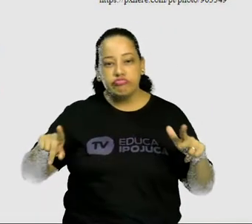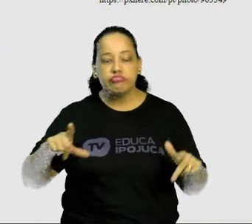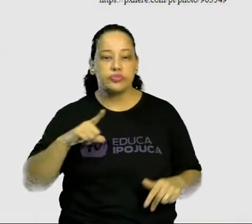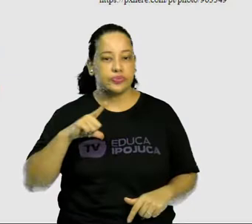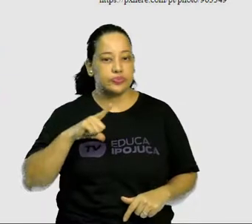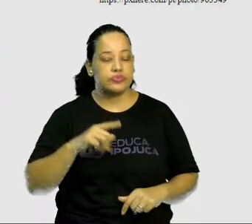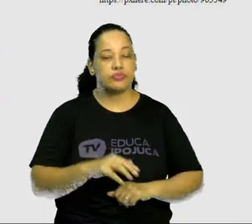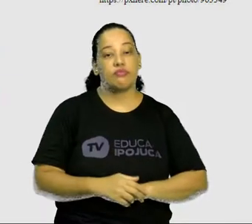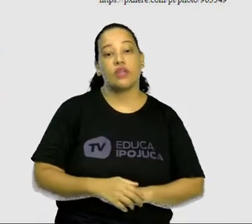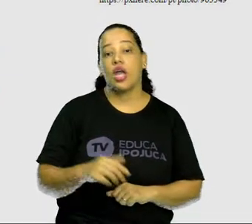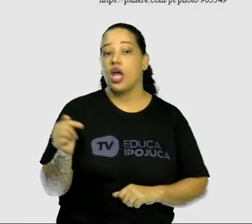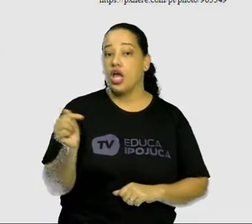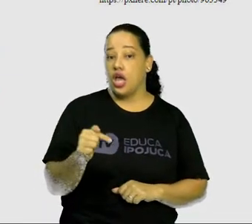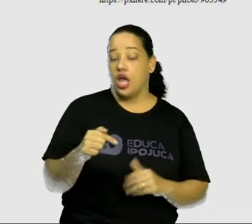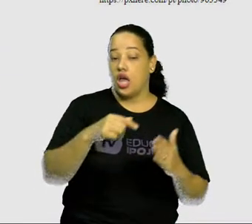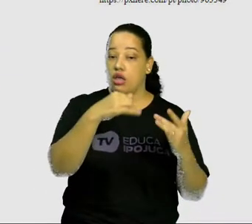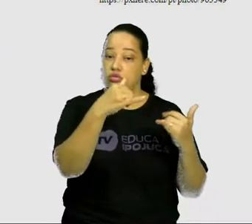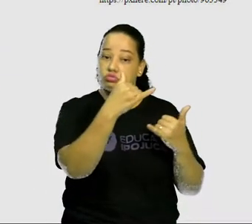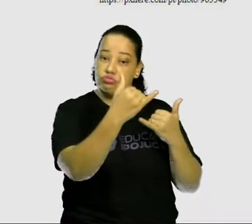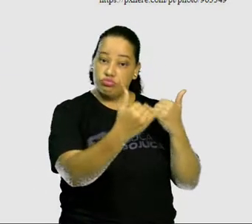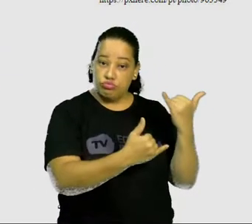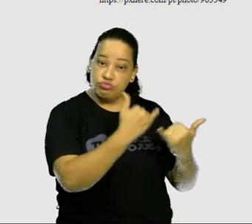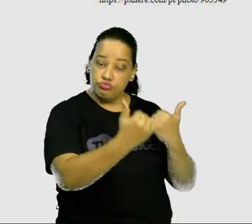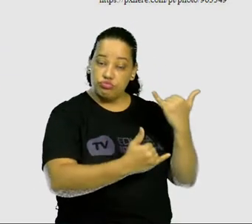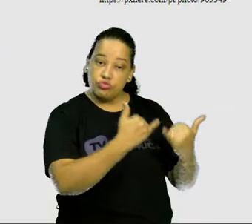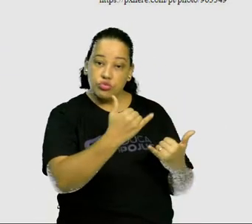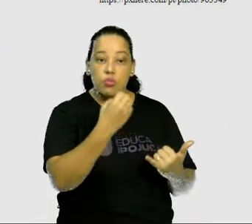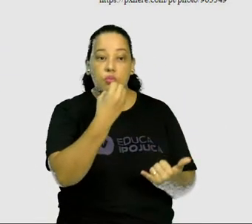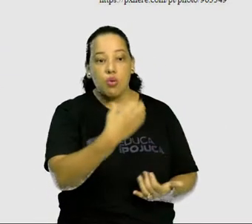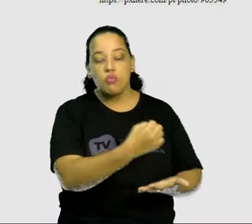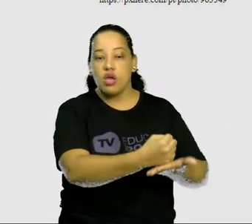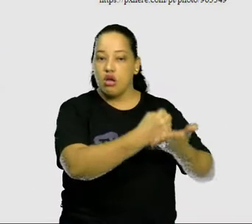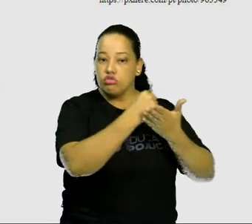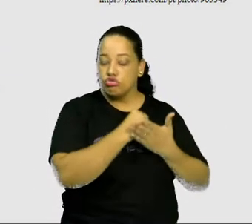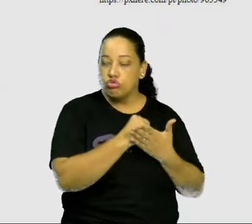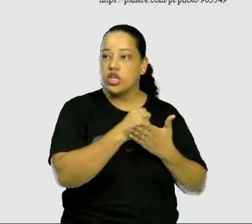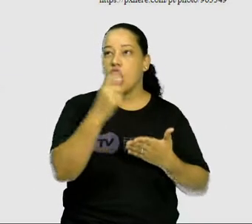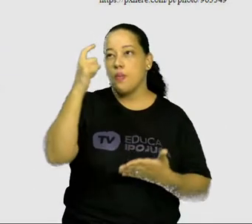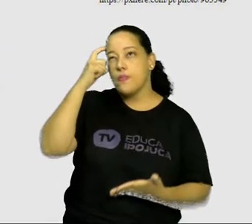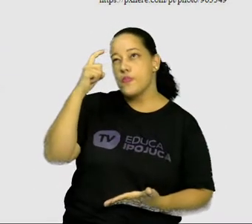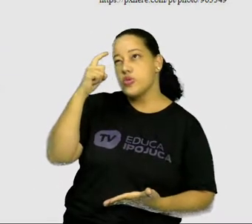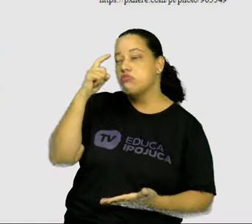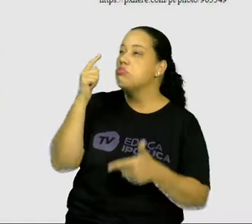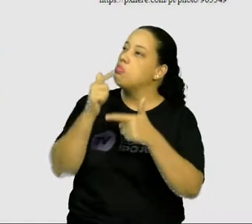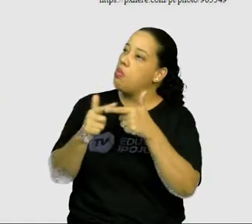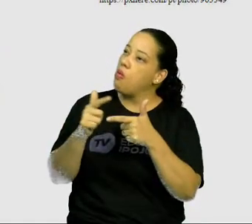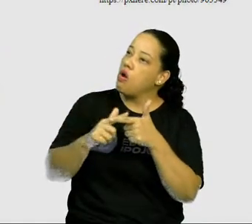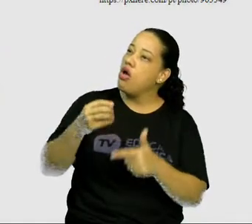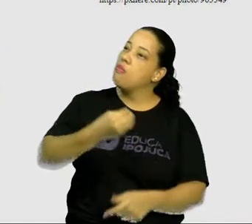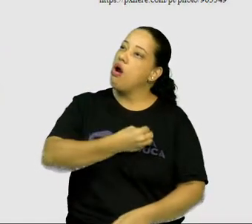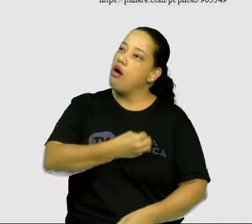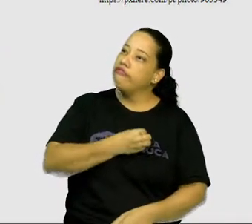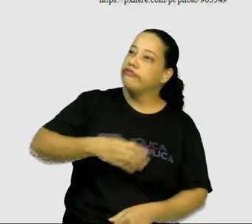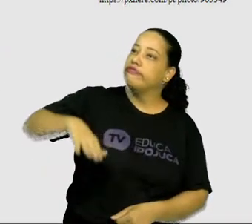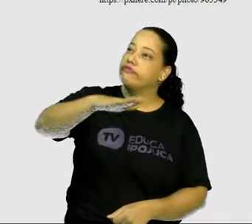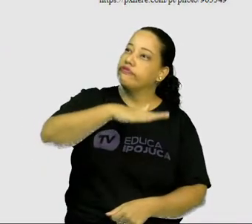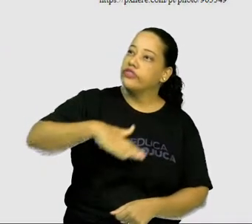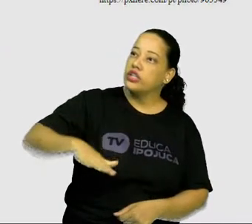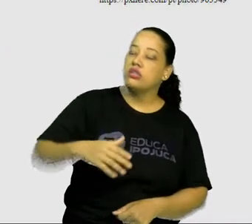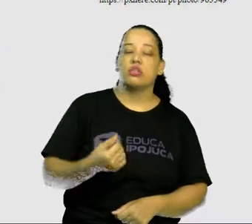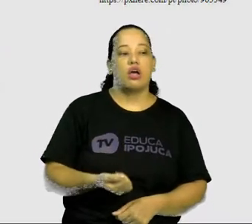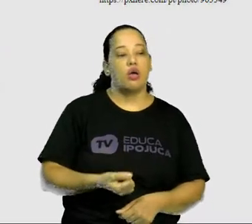O jogo também vai nos auxiliar a solucionar problemas relacionados à sociedade, ao espaço